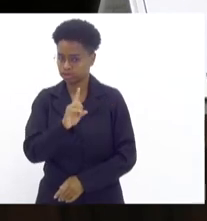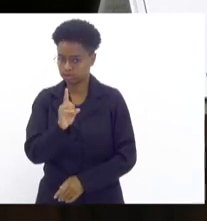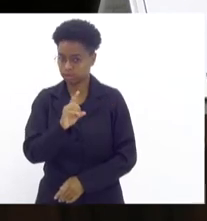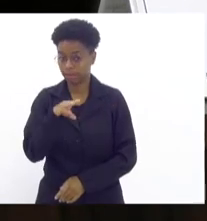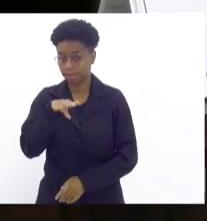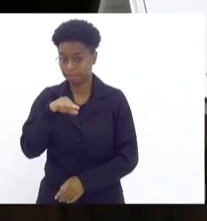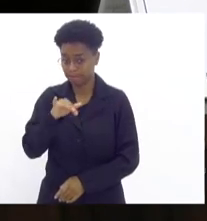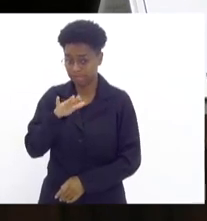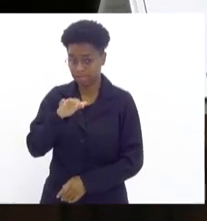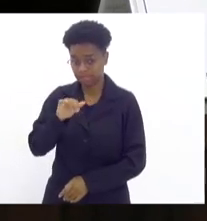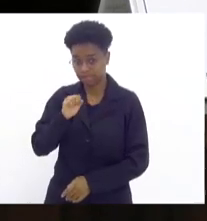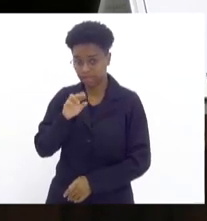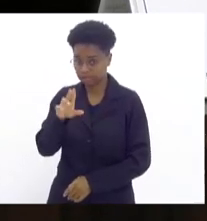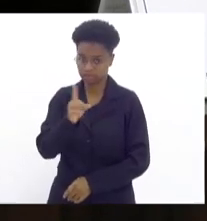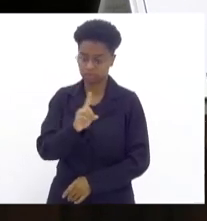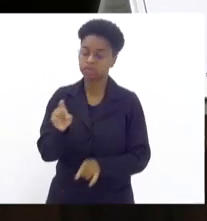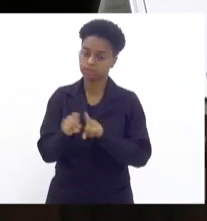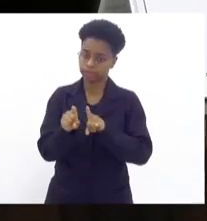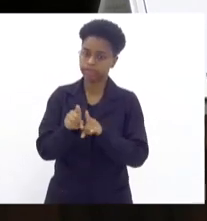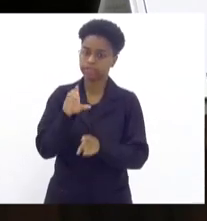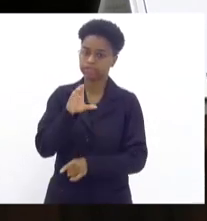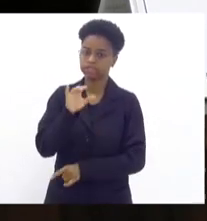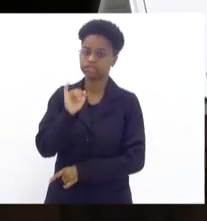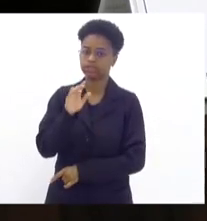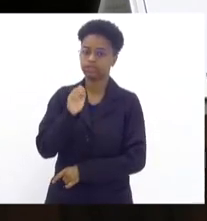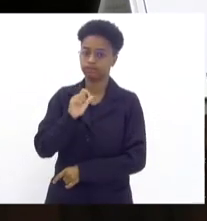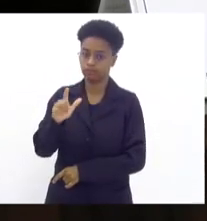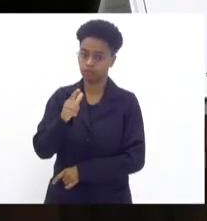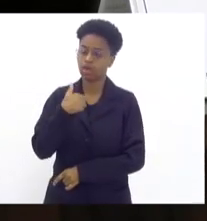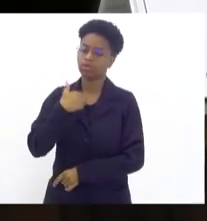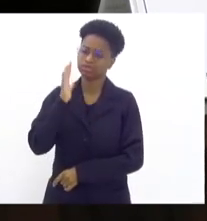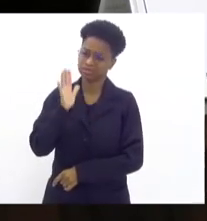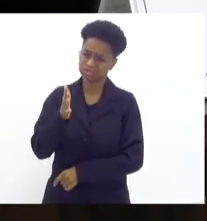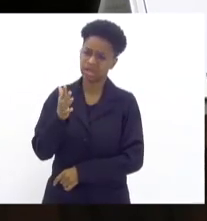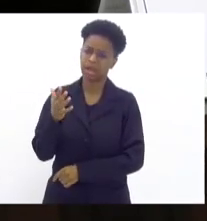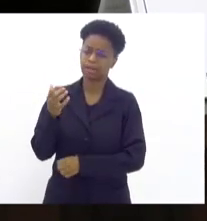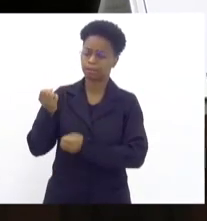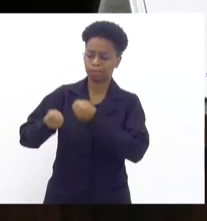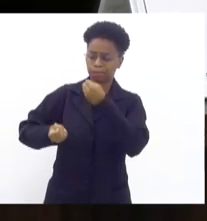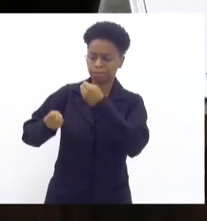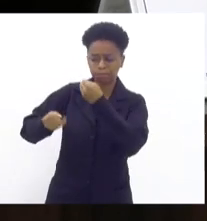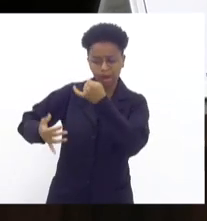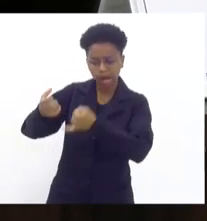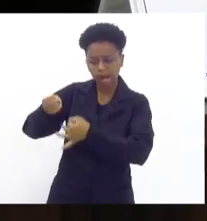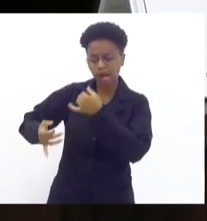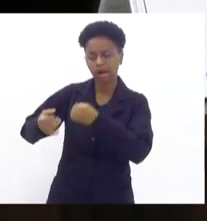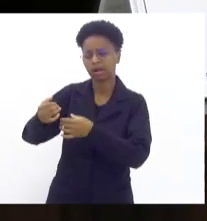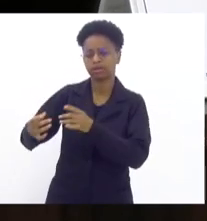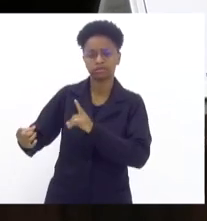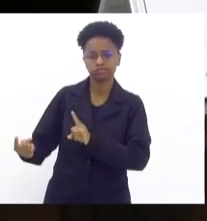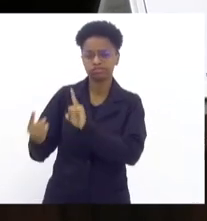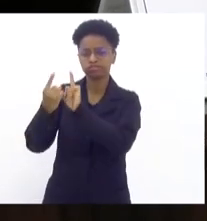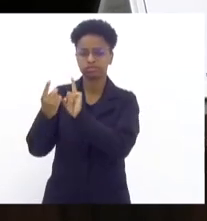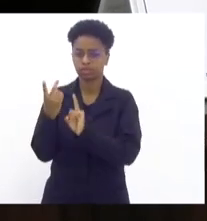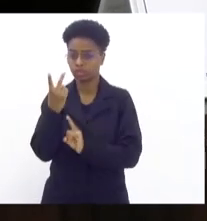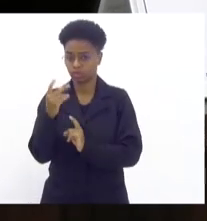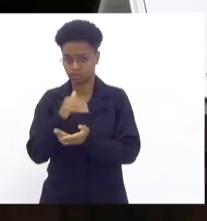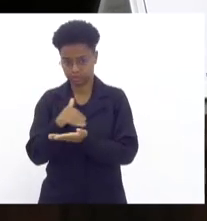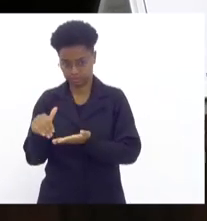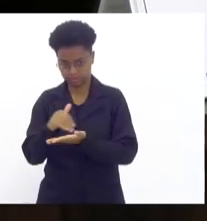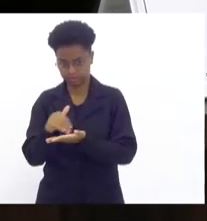civil. Tudo isso que eu estou falando aqui, eu já passei pessoalmente para os dois secretários.